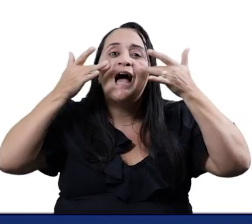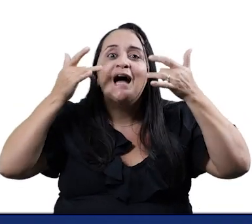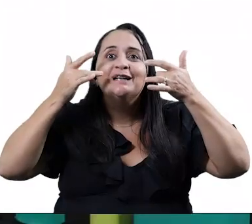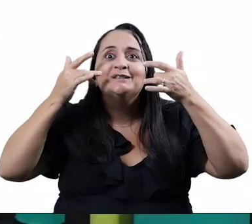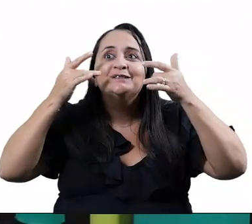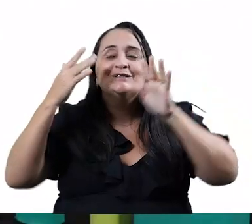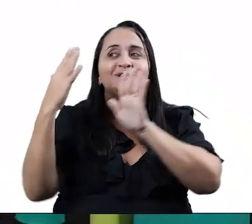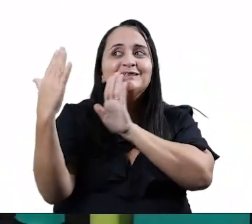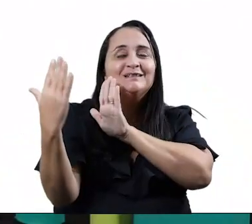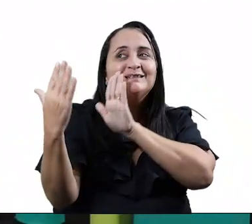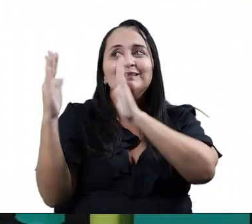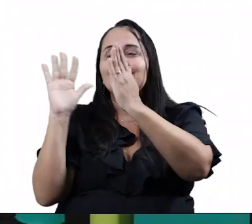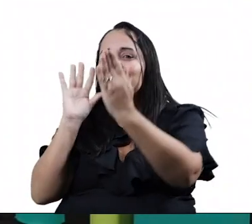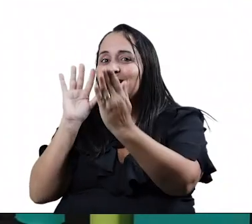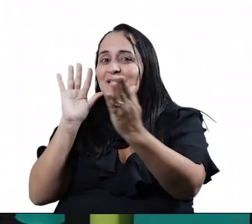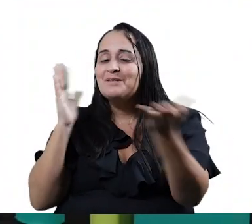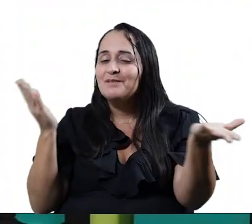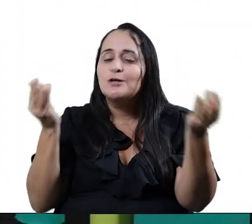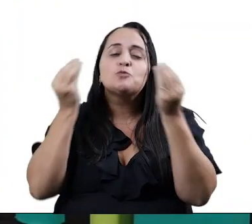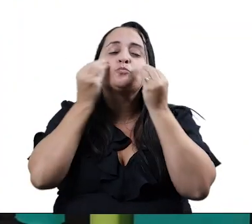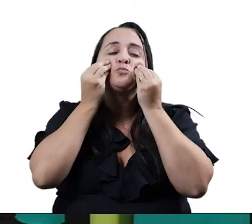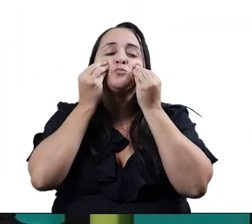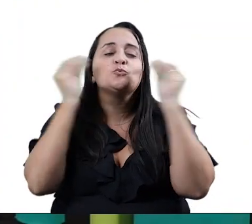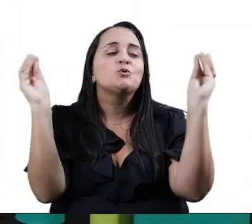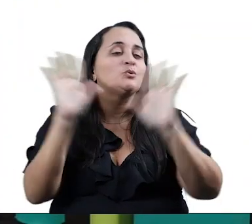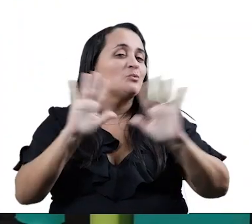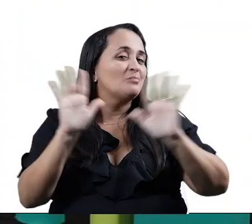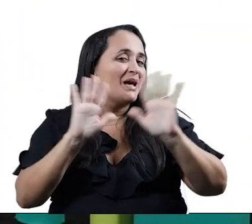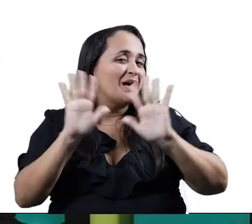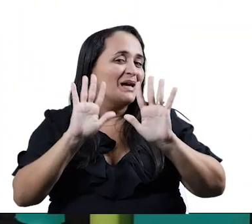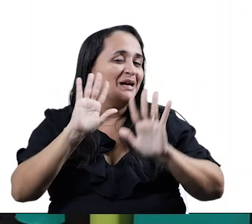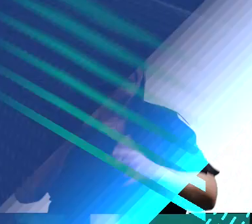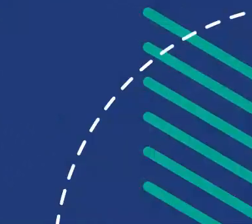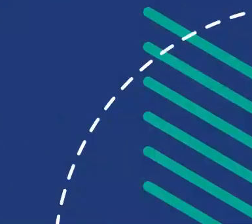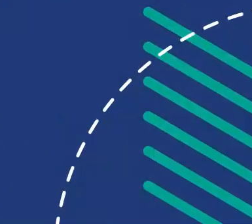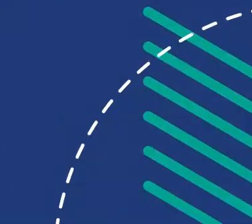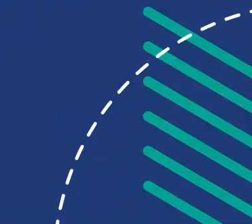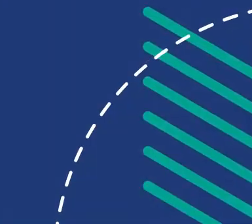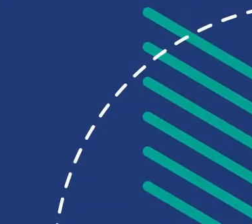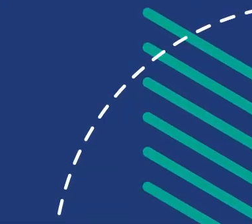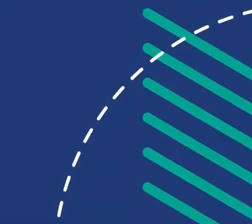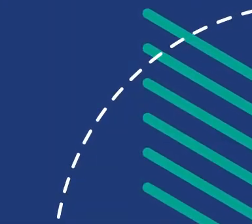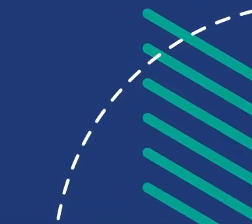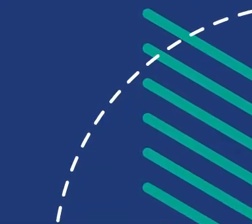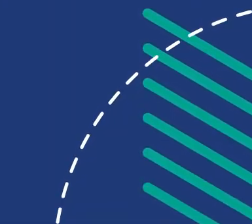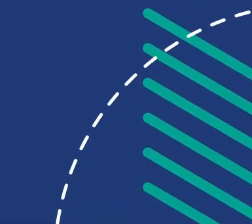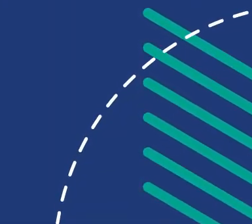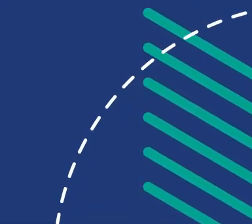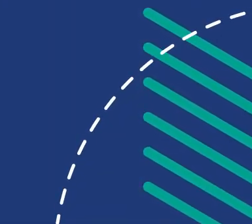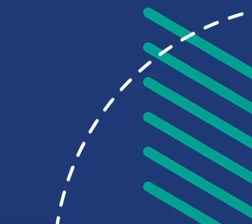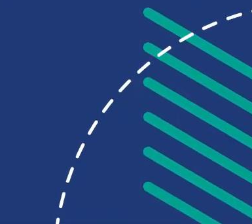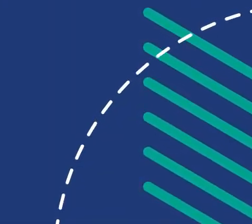Um beijo da Pranadir Até a próxima aula Tchau